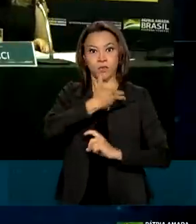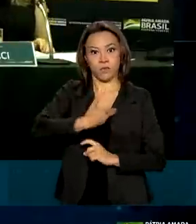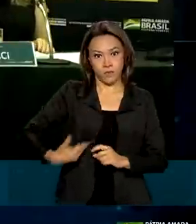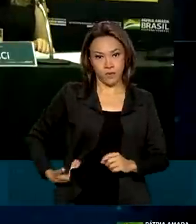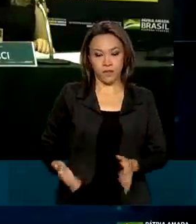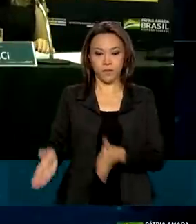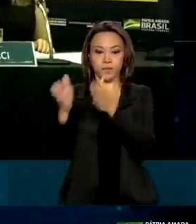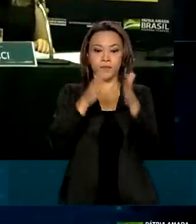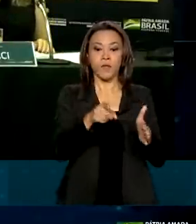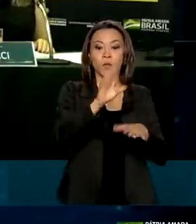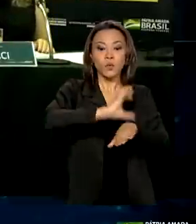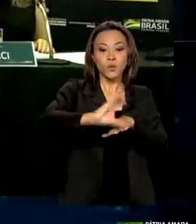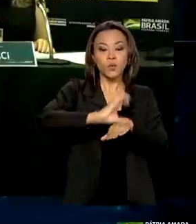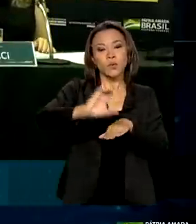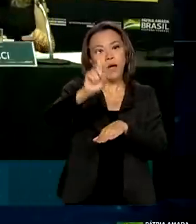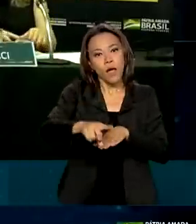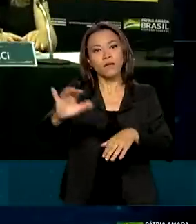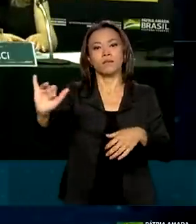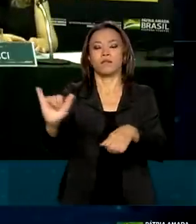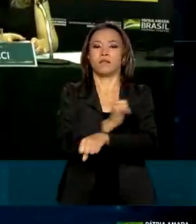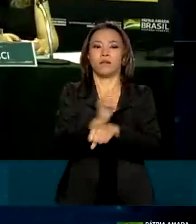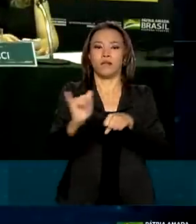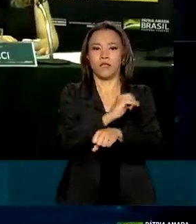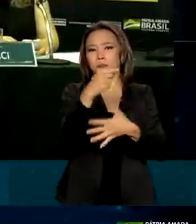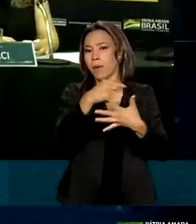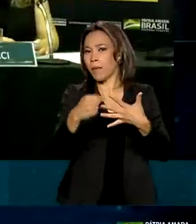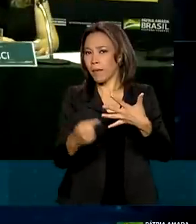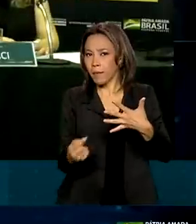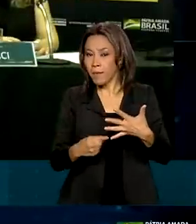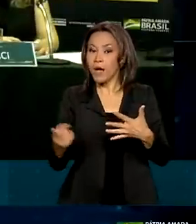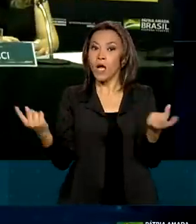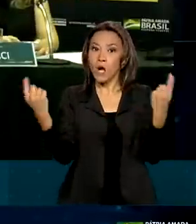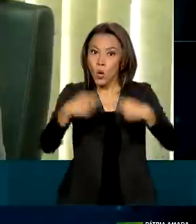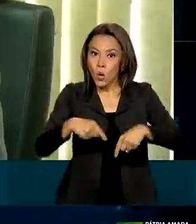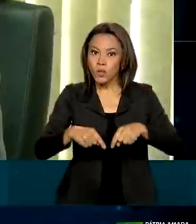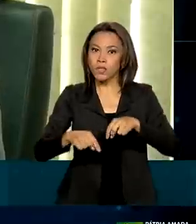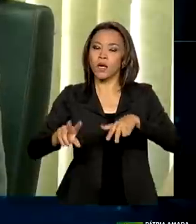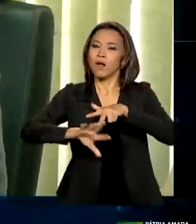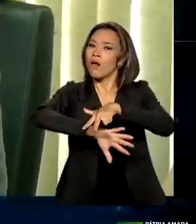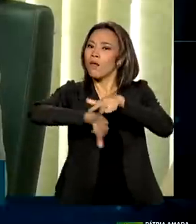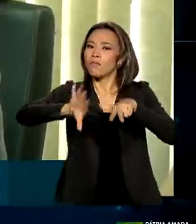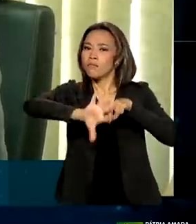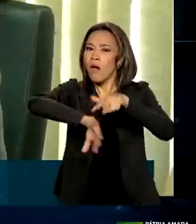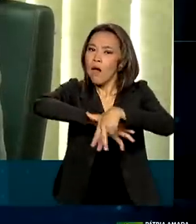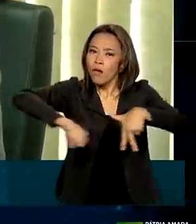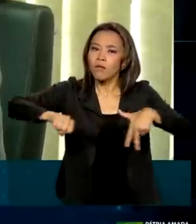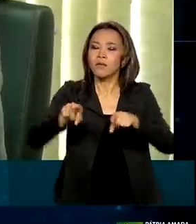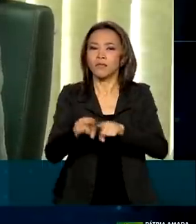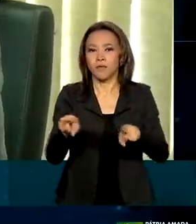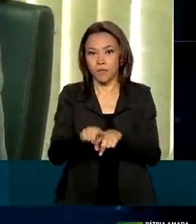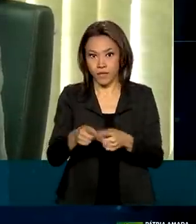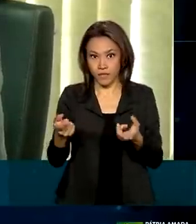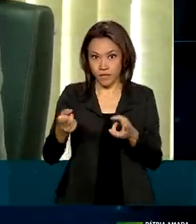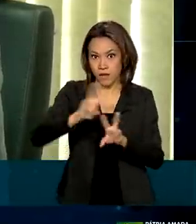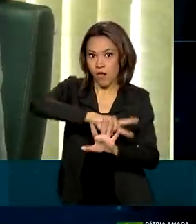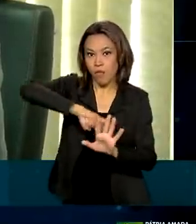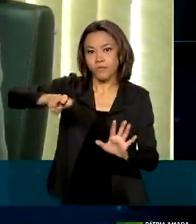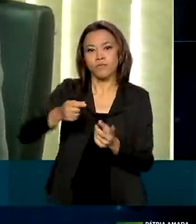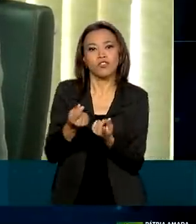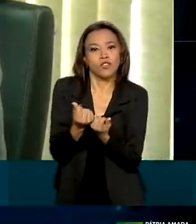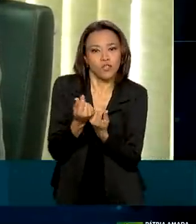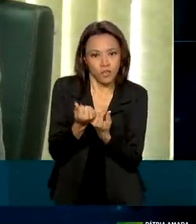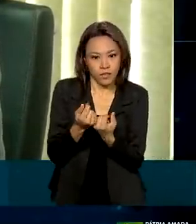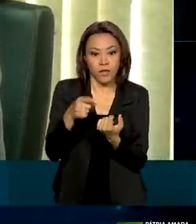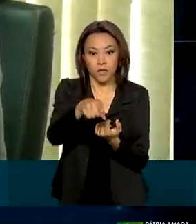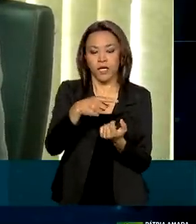cursos fazem parte da Estratégia Nacional de Combate à Corrupção e à Lavagem de Dinheiro. Para 2021, a estratégia prevê 11